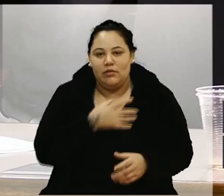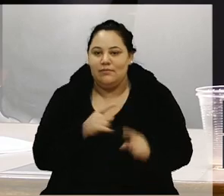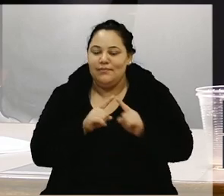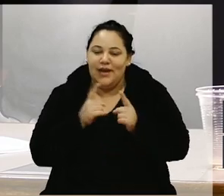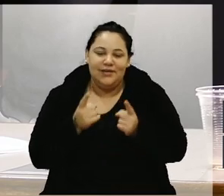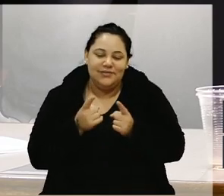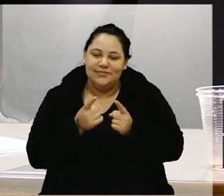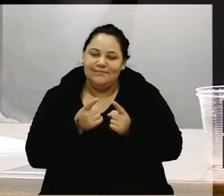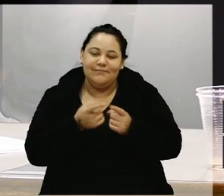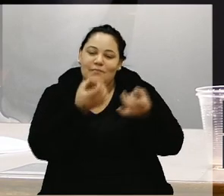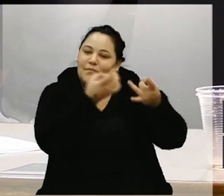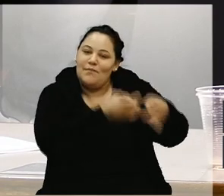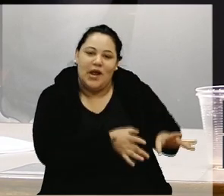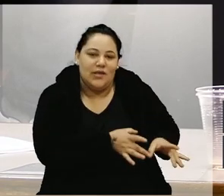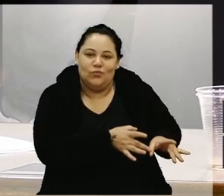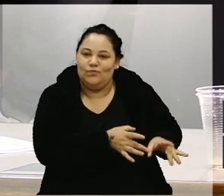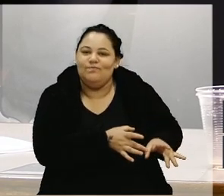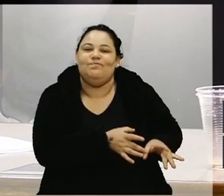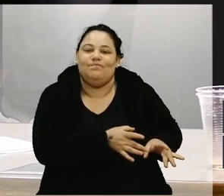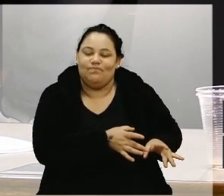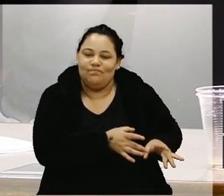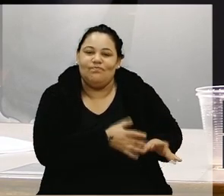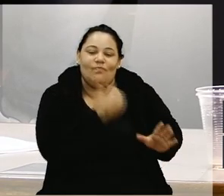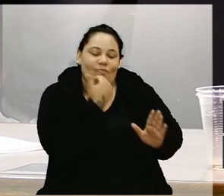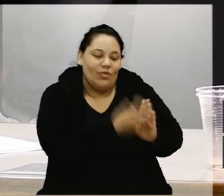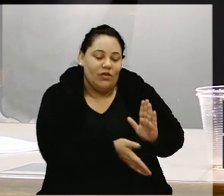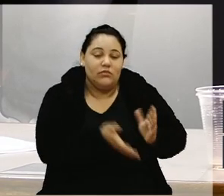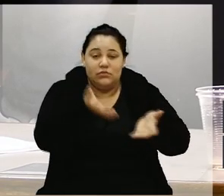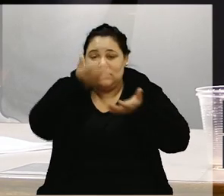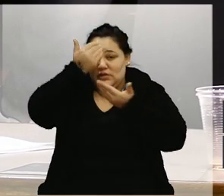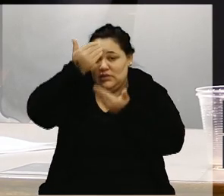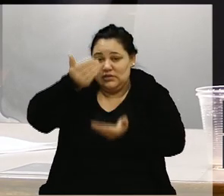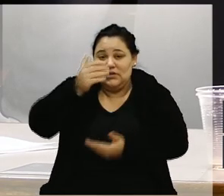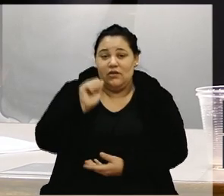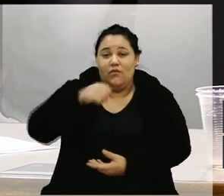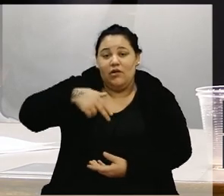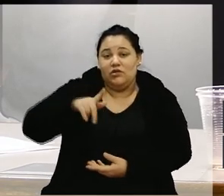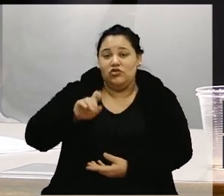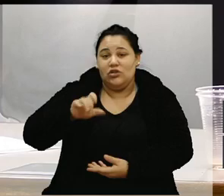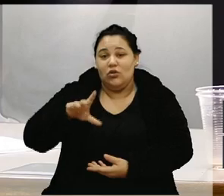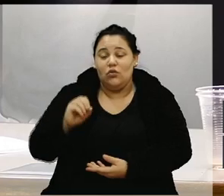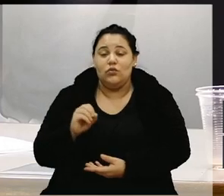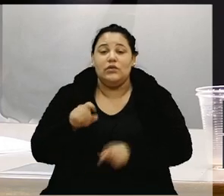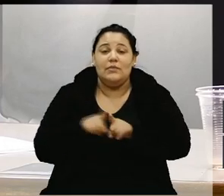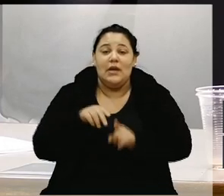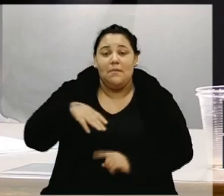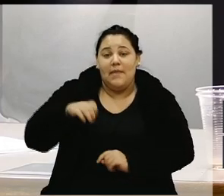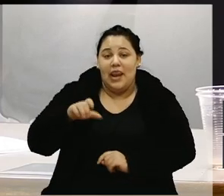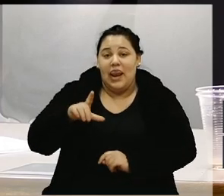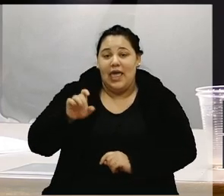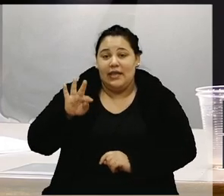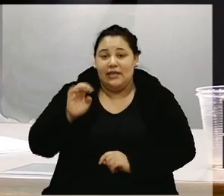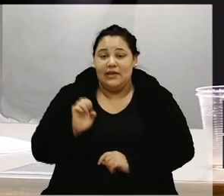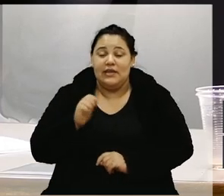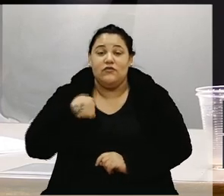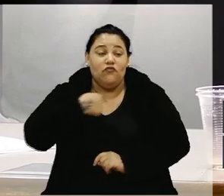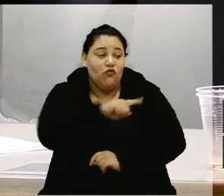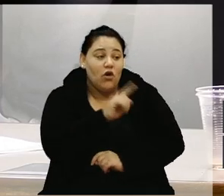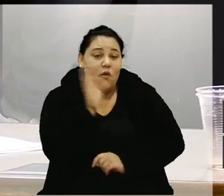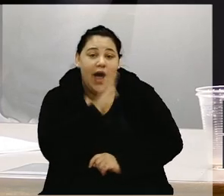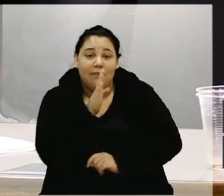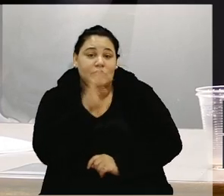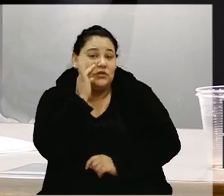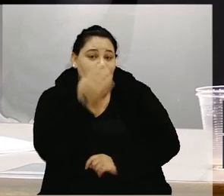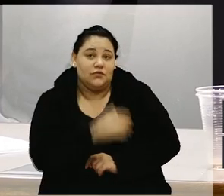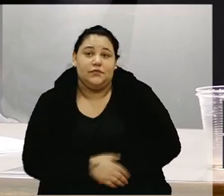né? Então quero fazer um agradecimento ao Ângelo, ao Melete, que foram imediatamente quando eu passei a situação. E quero aproveitar